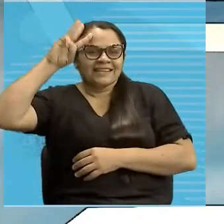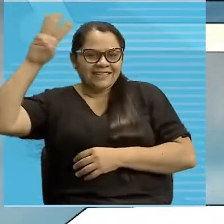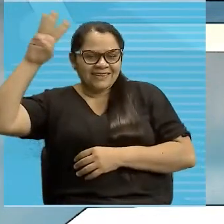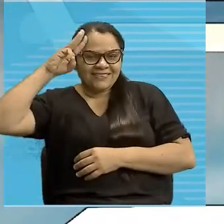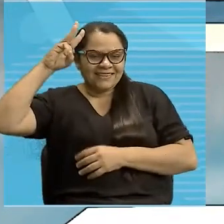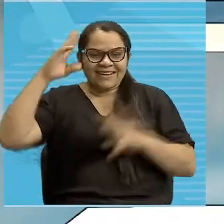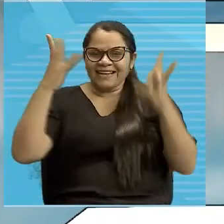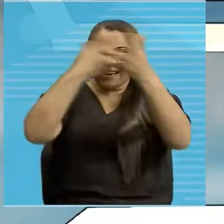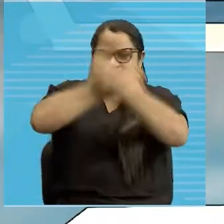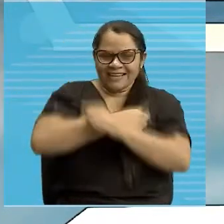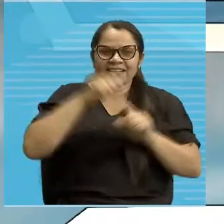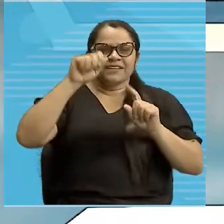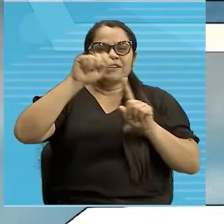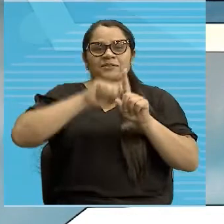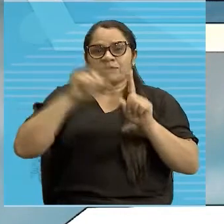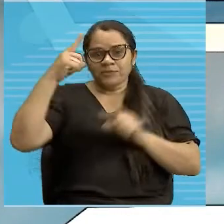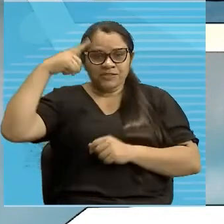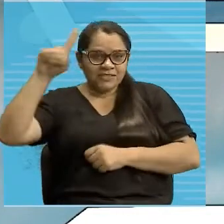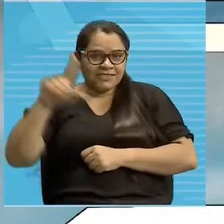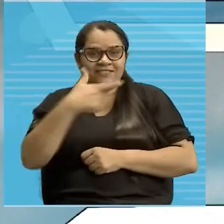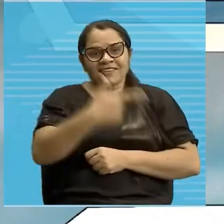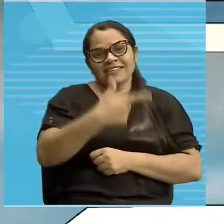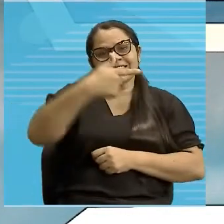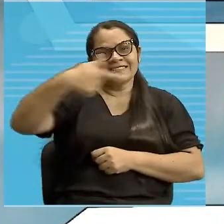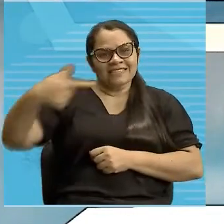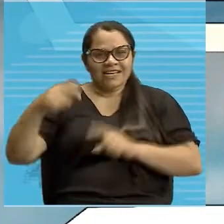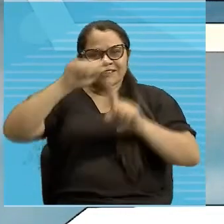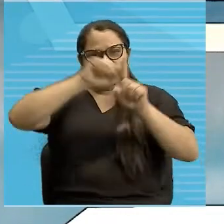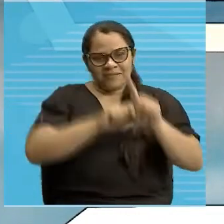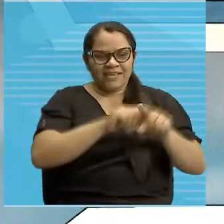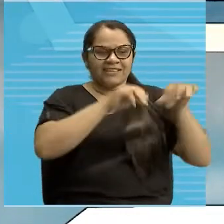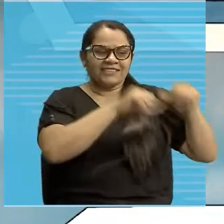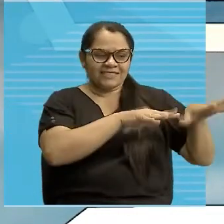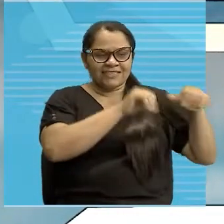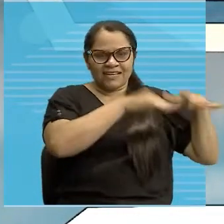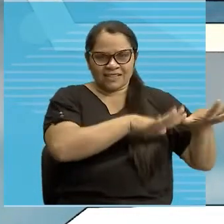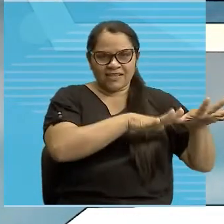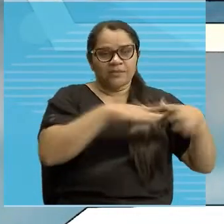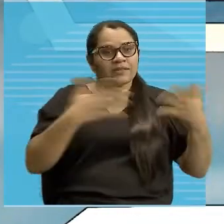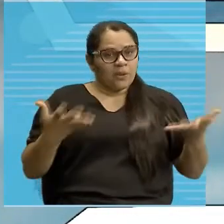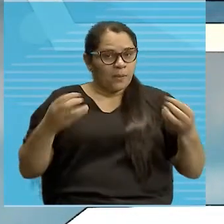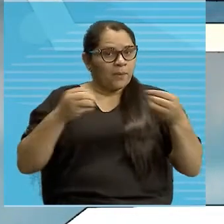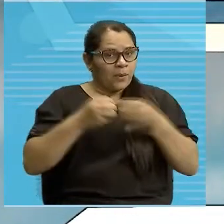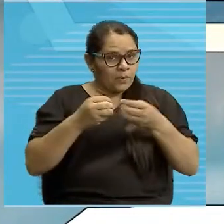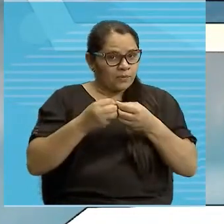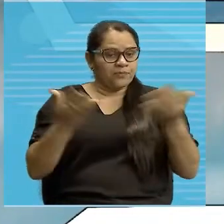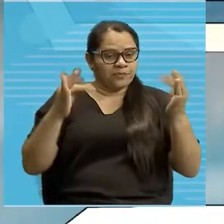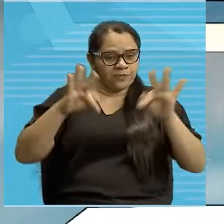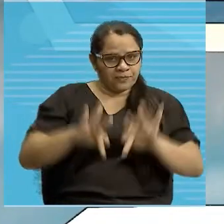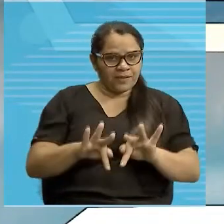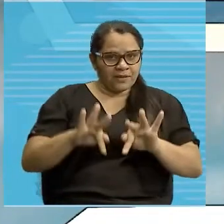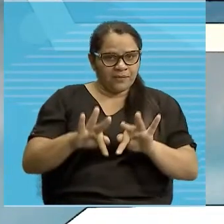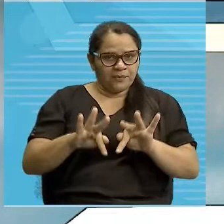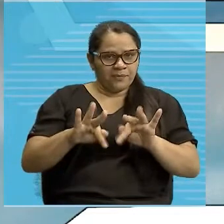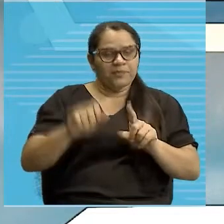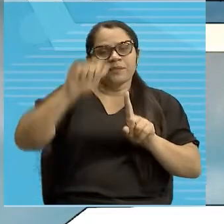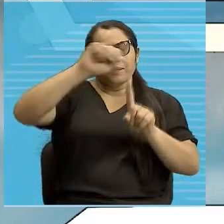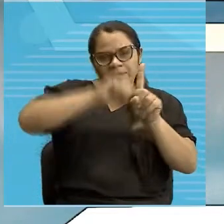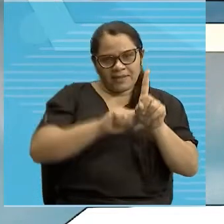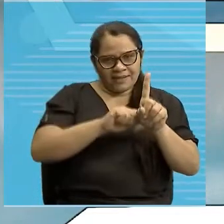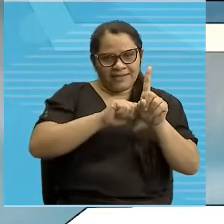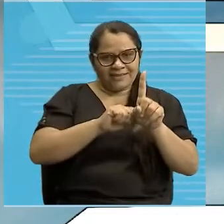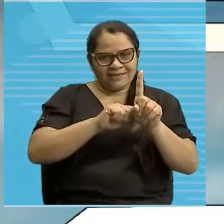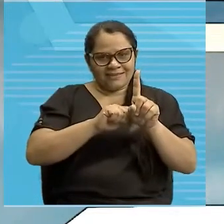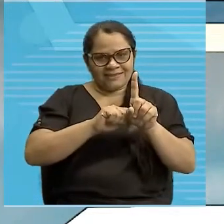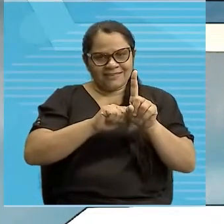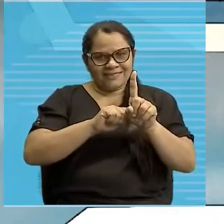27 de setembro. Estamos aí já nos aproximando do final do mês. Chega o fim, já é o final do mês.